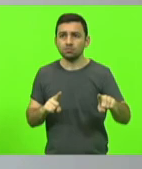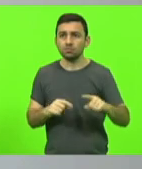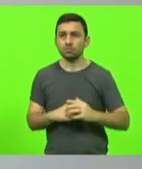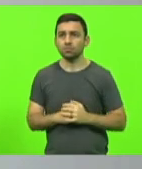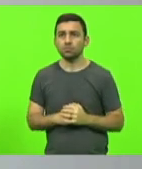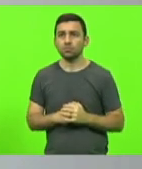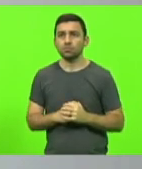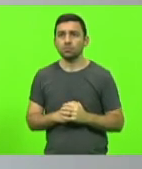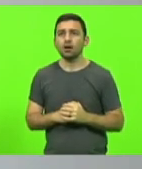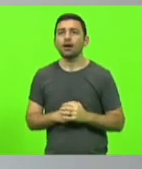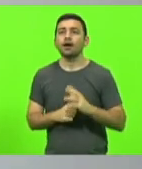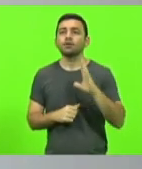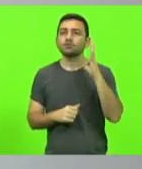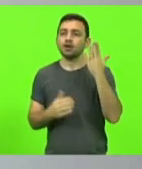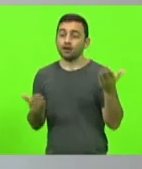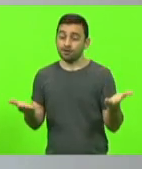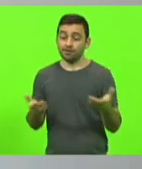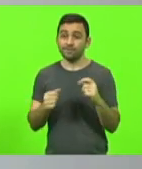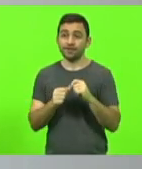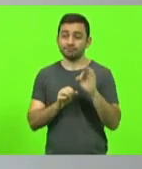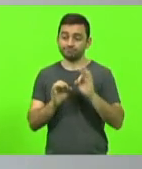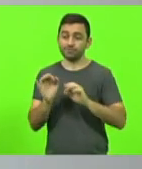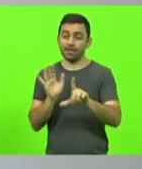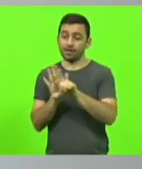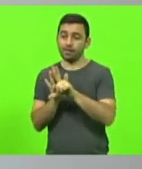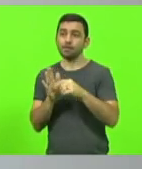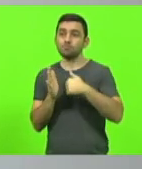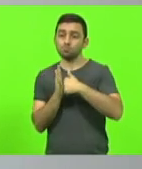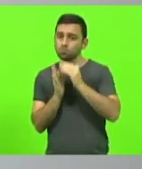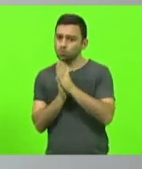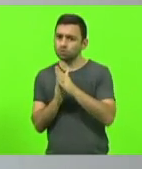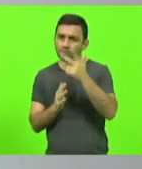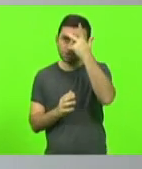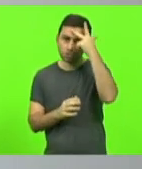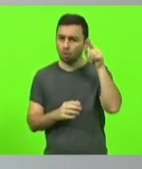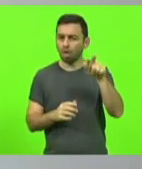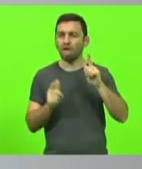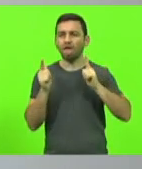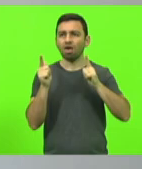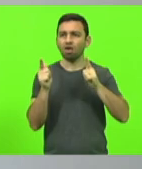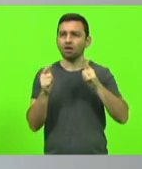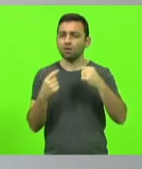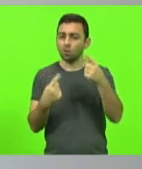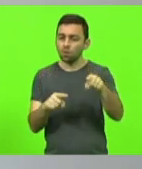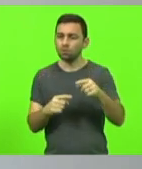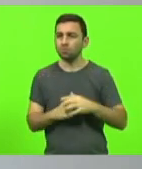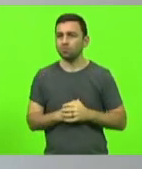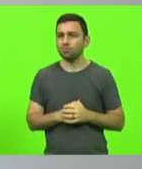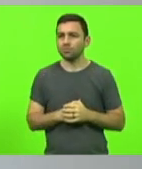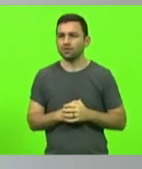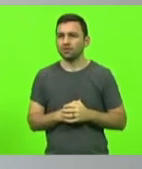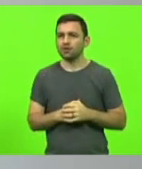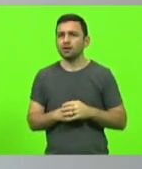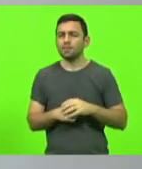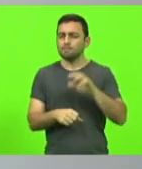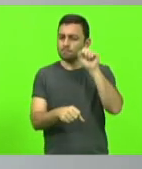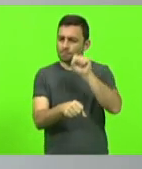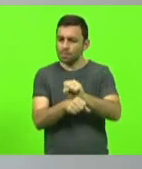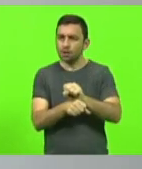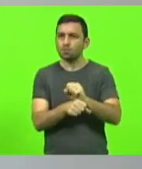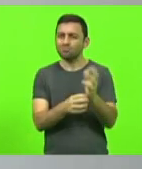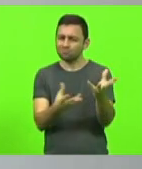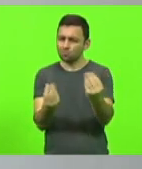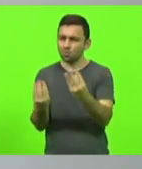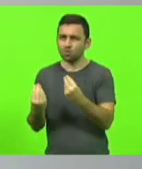E o aconteceu? Nós agora fizemos uma lei que muda o farrista. E nós conseguimos inibir muitos focos de farra do boi.